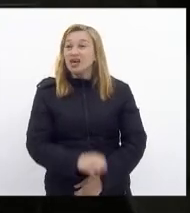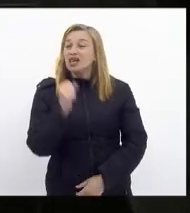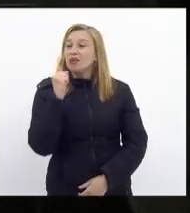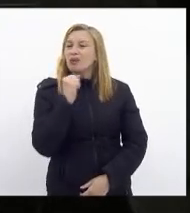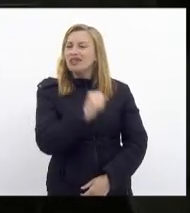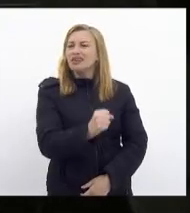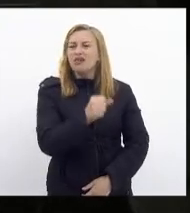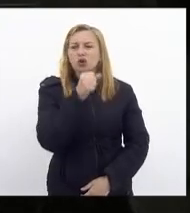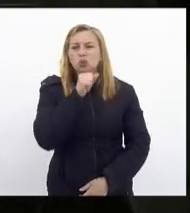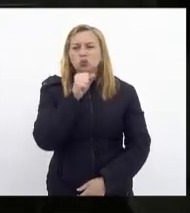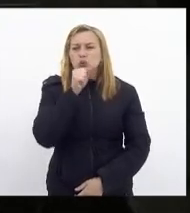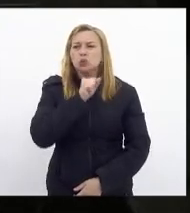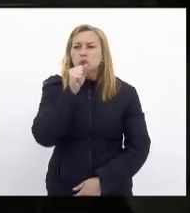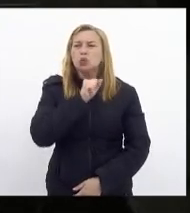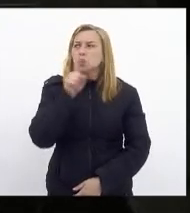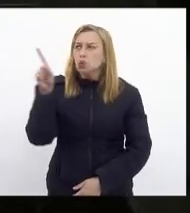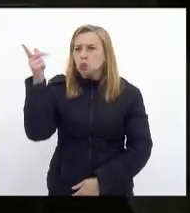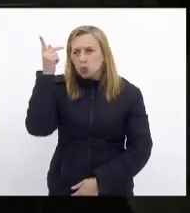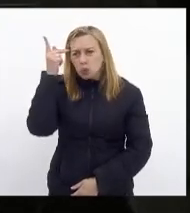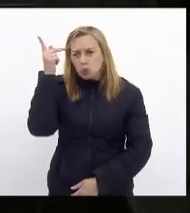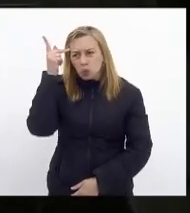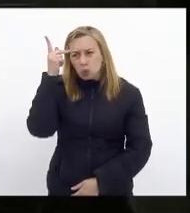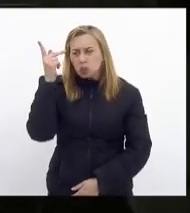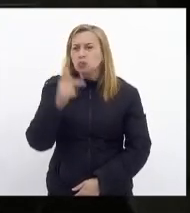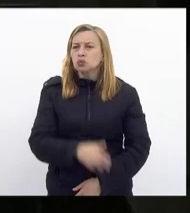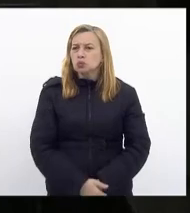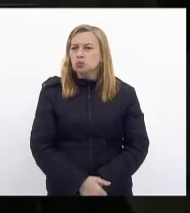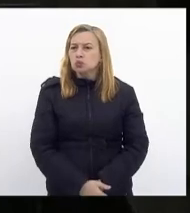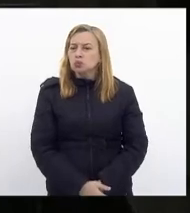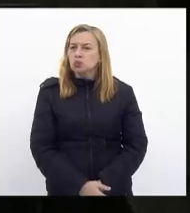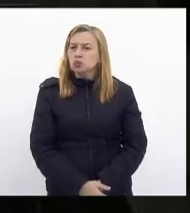idosos lá em São Paulo porque